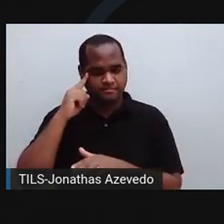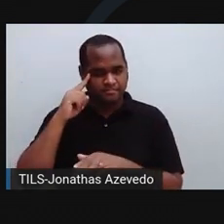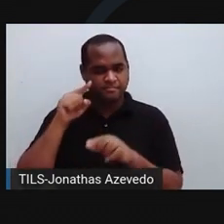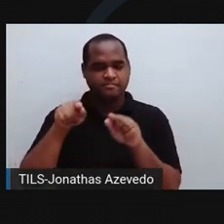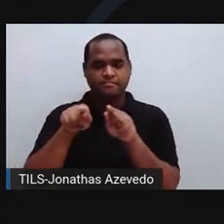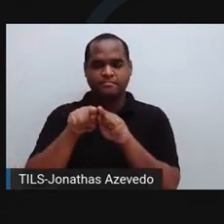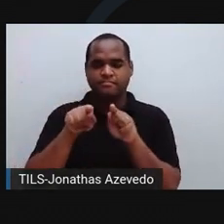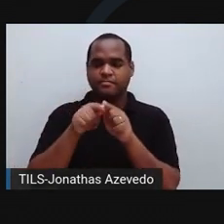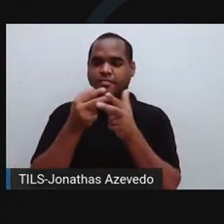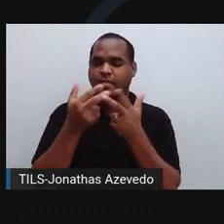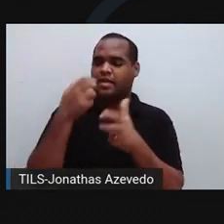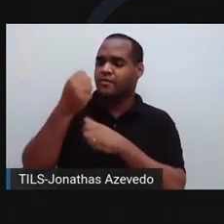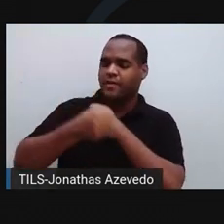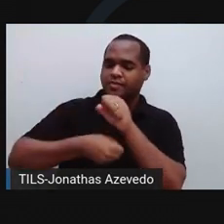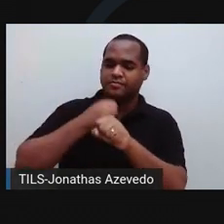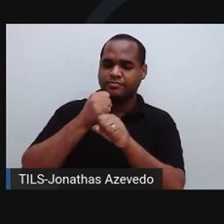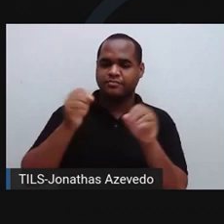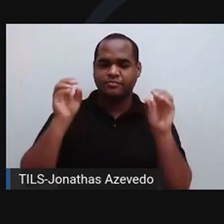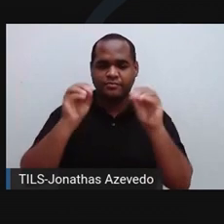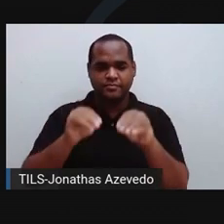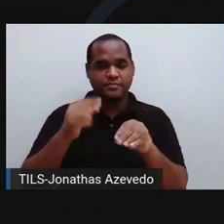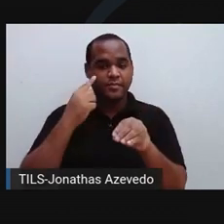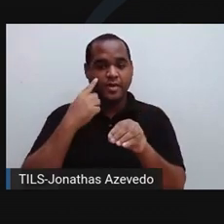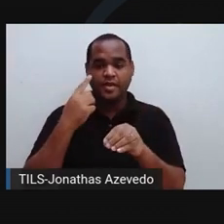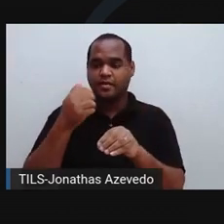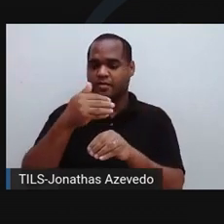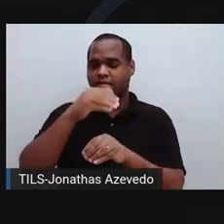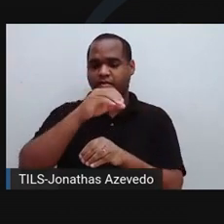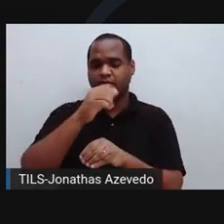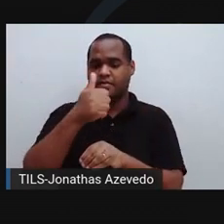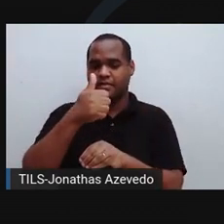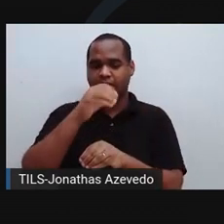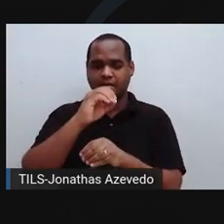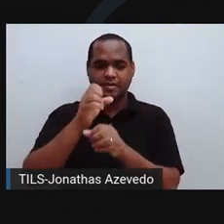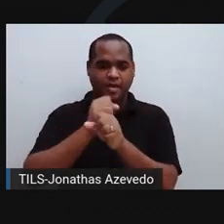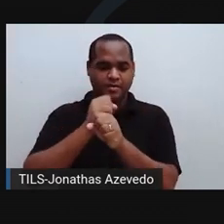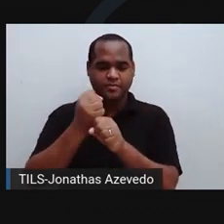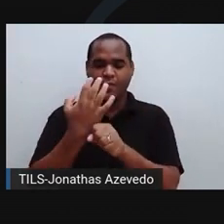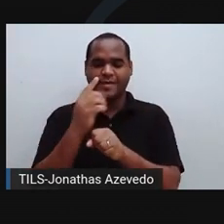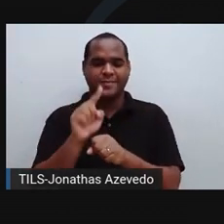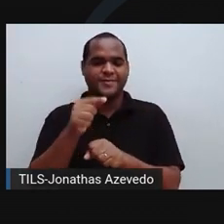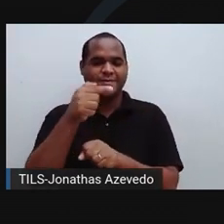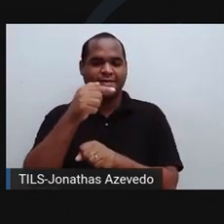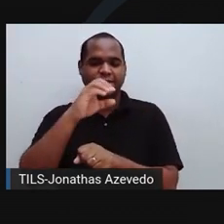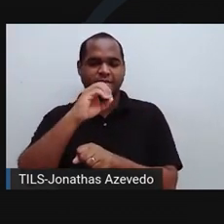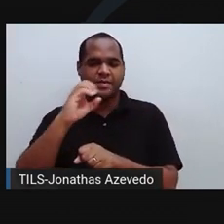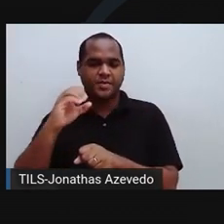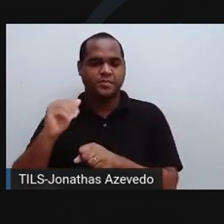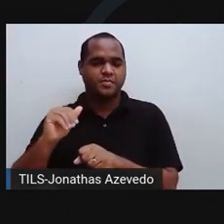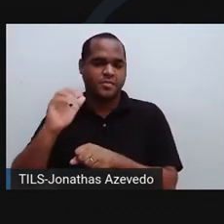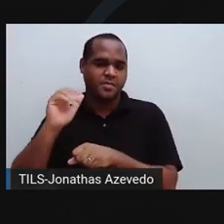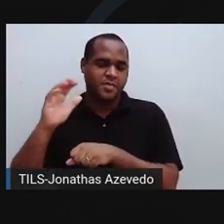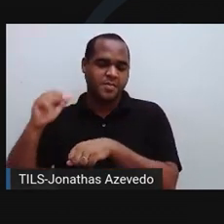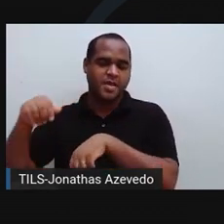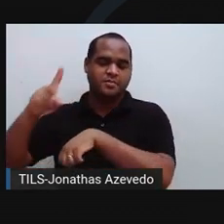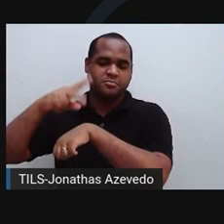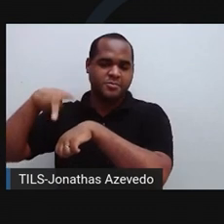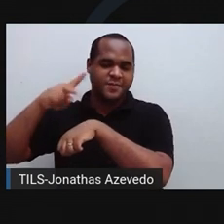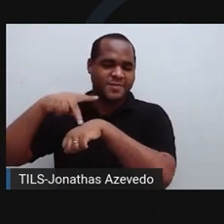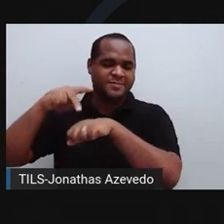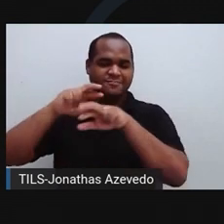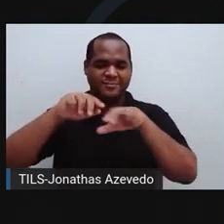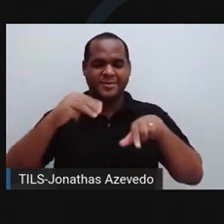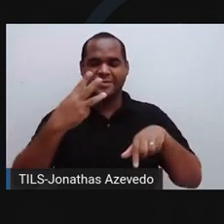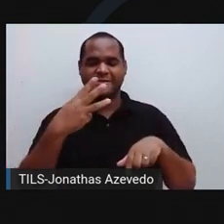deste ano, ao longo de uma década foram registrados ao menos 4.700 casos de infecção pela candida Aureus em 33 países.